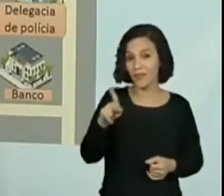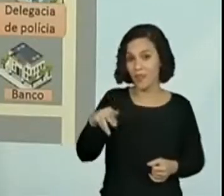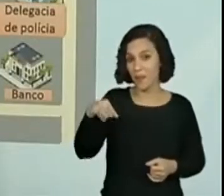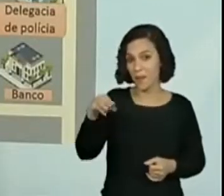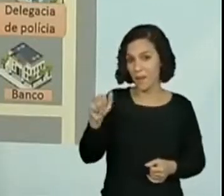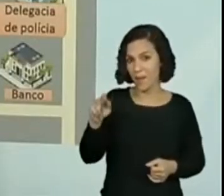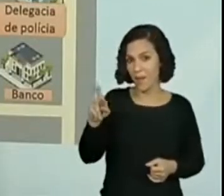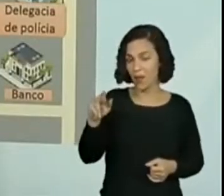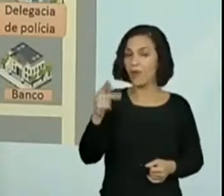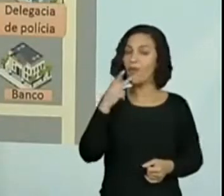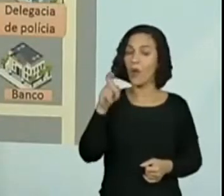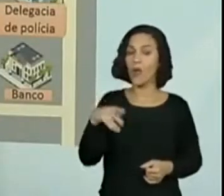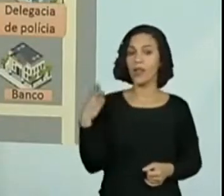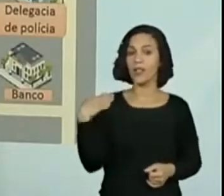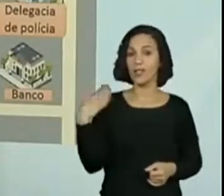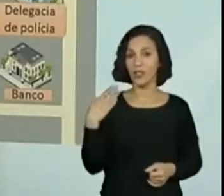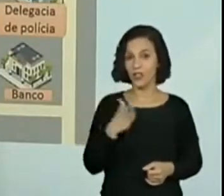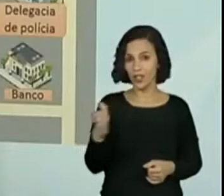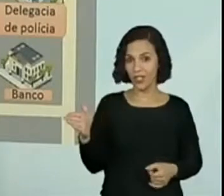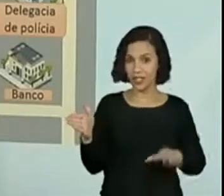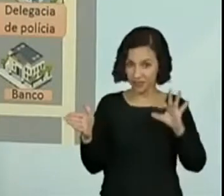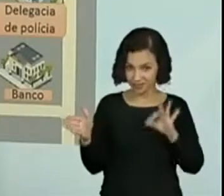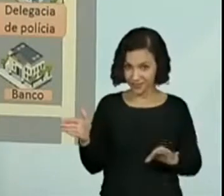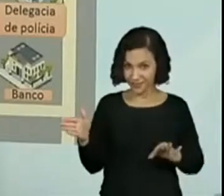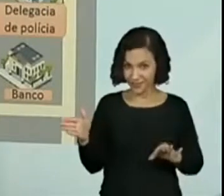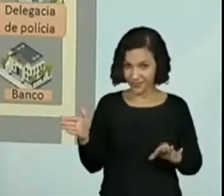direita. Direita. Todo mundo concorda direita?